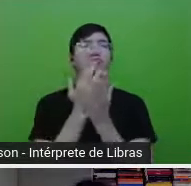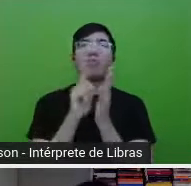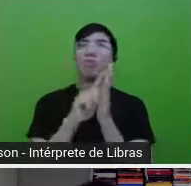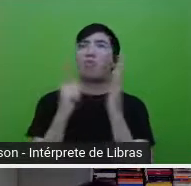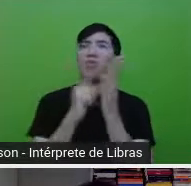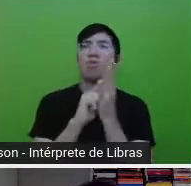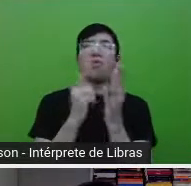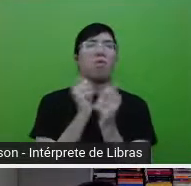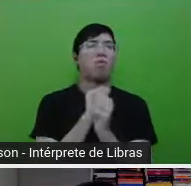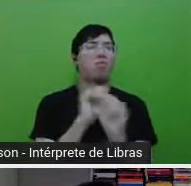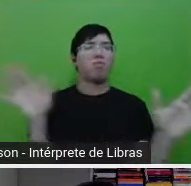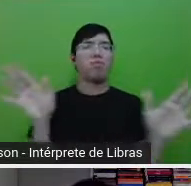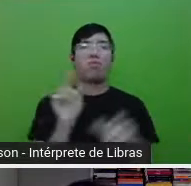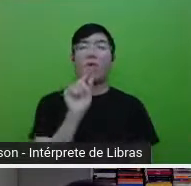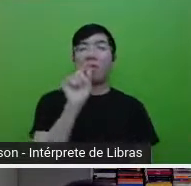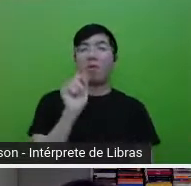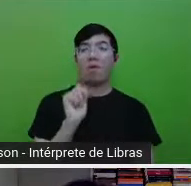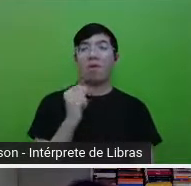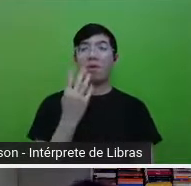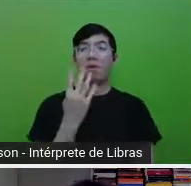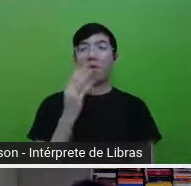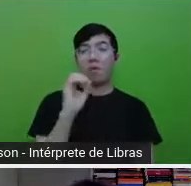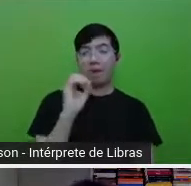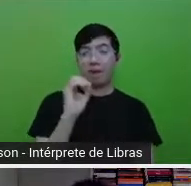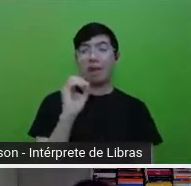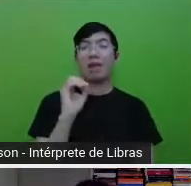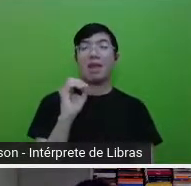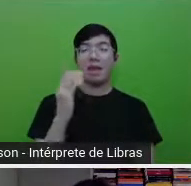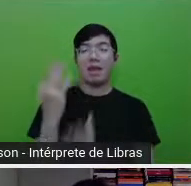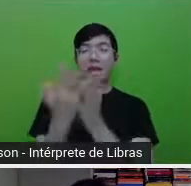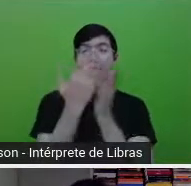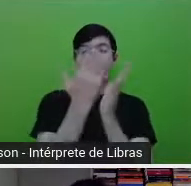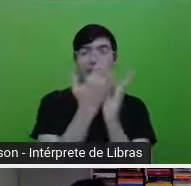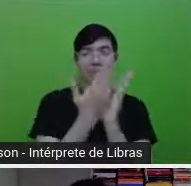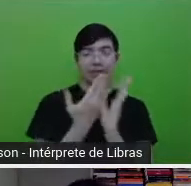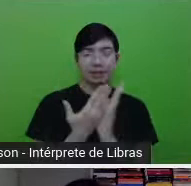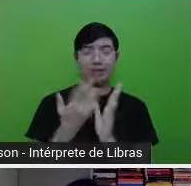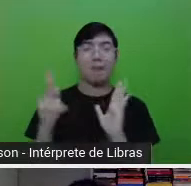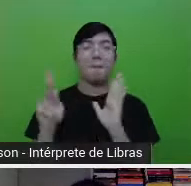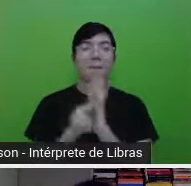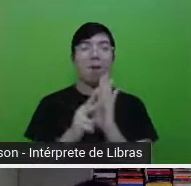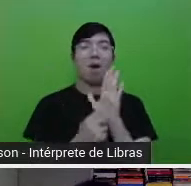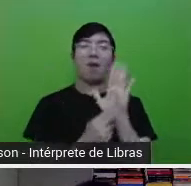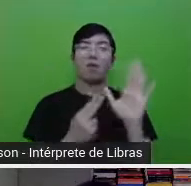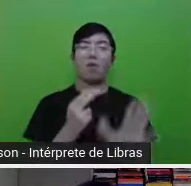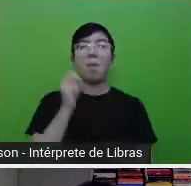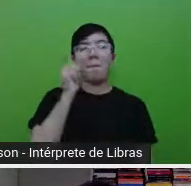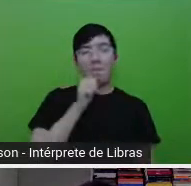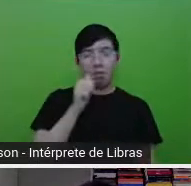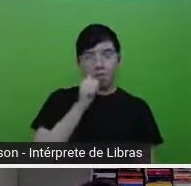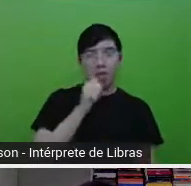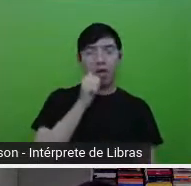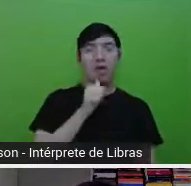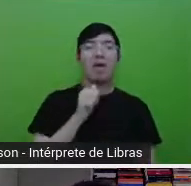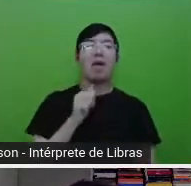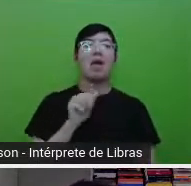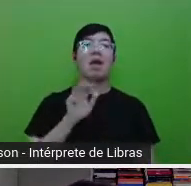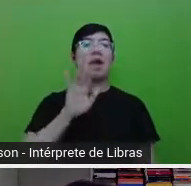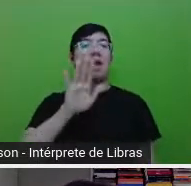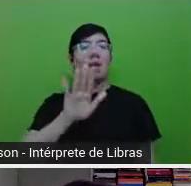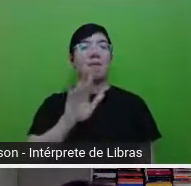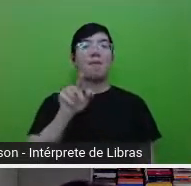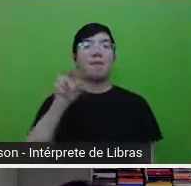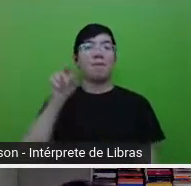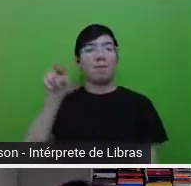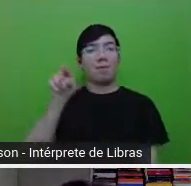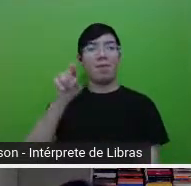40 livros escritos por mulheres que a Helena Ferranti leu e gostou.